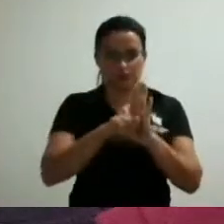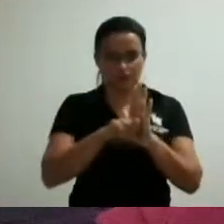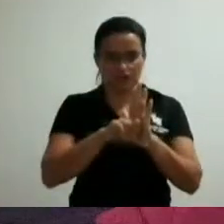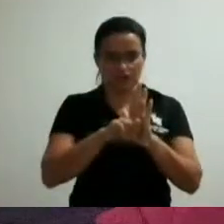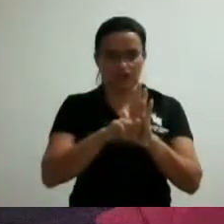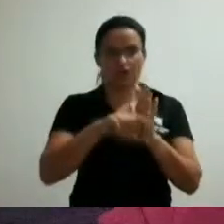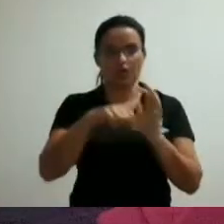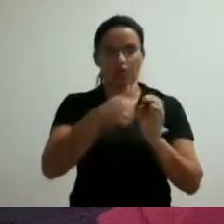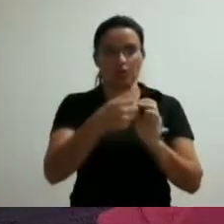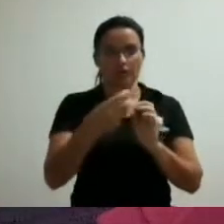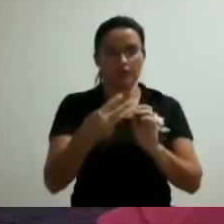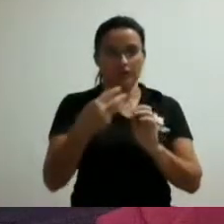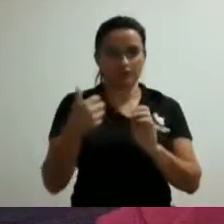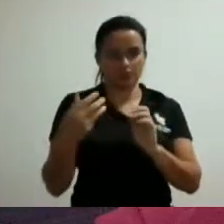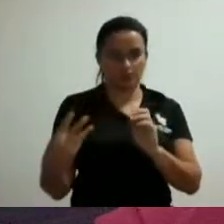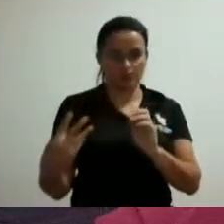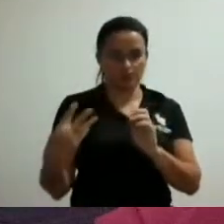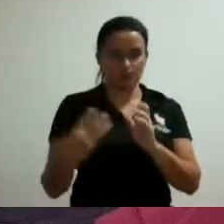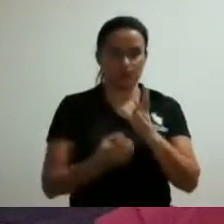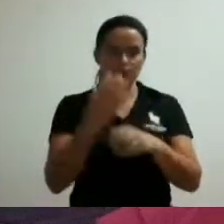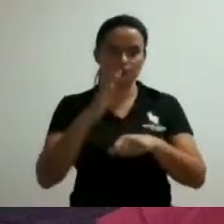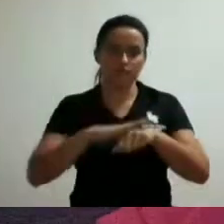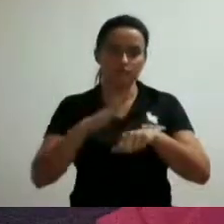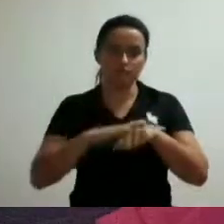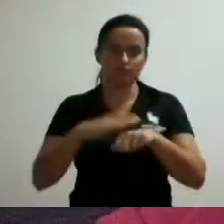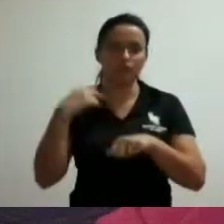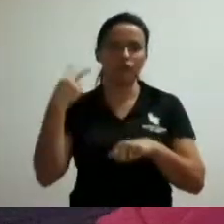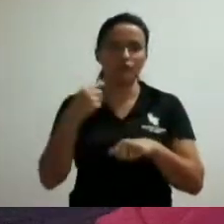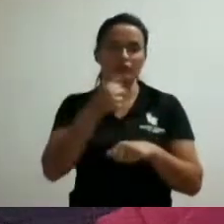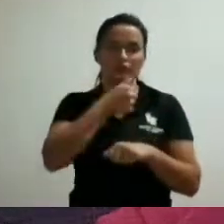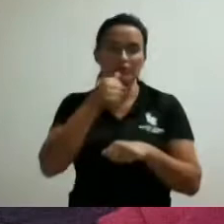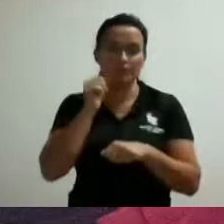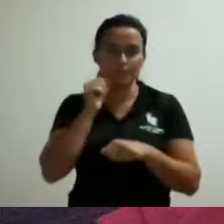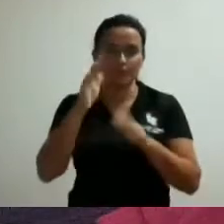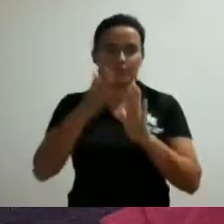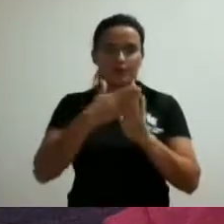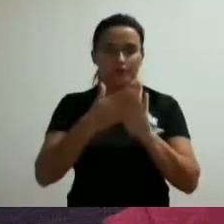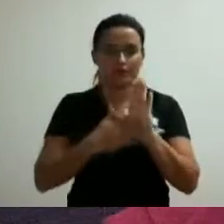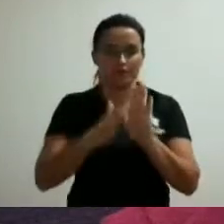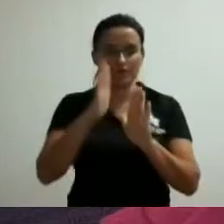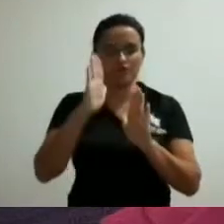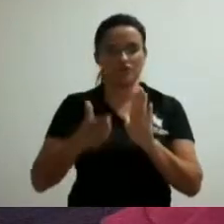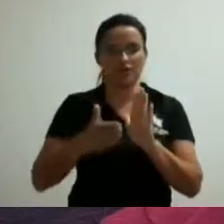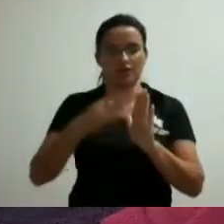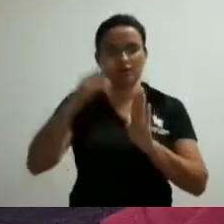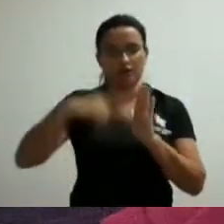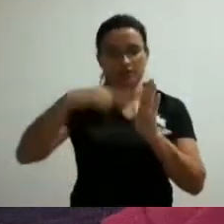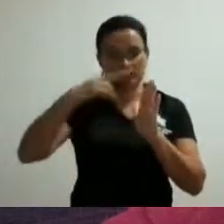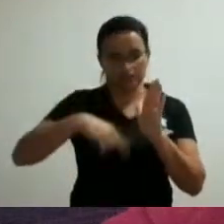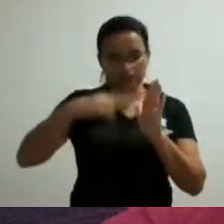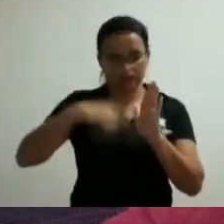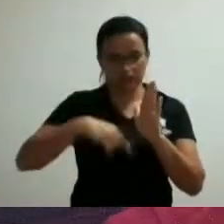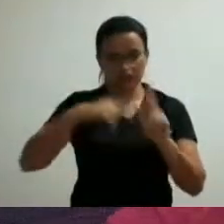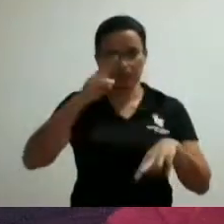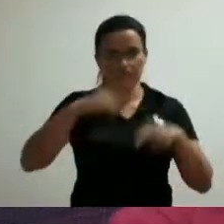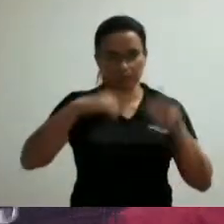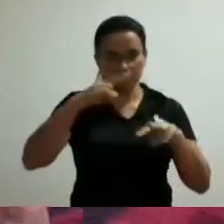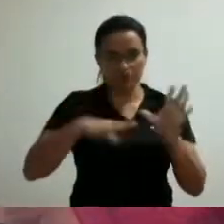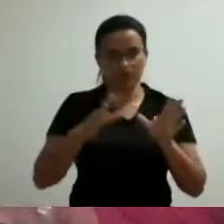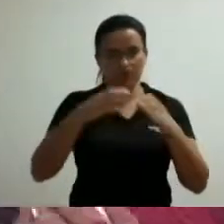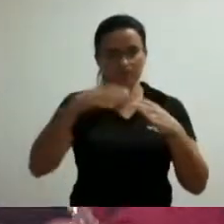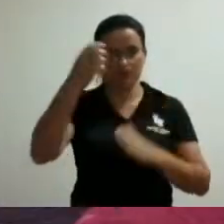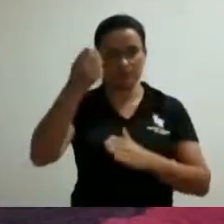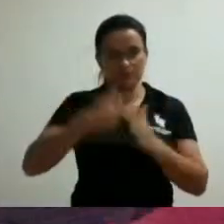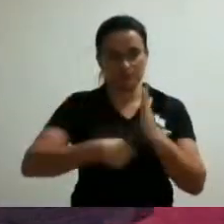e autoriza vereador sargento melo casal dos pareceres já lidos coro maioria simples observação comissão de redação